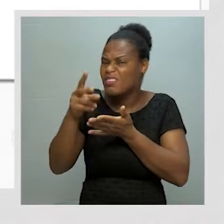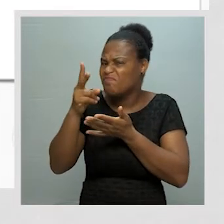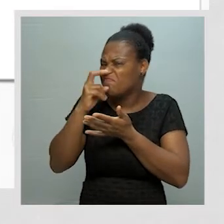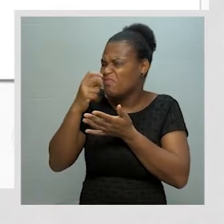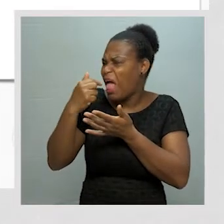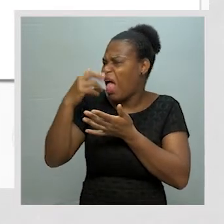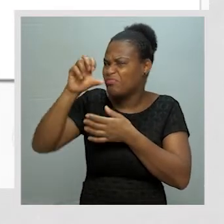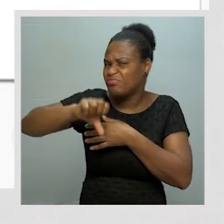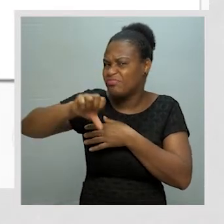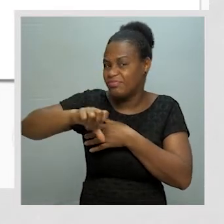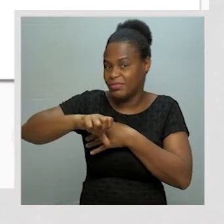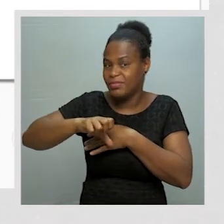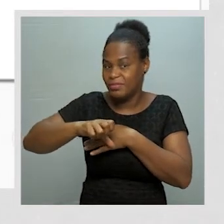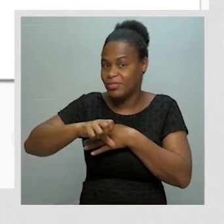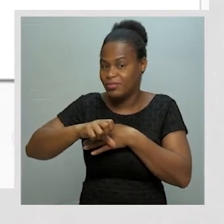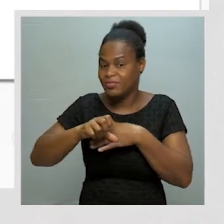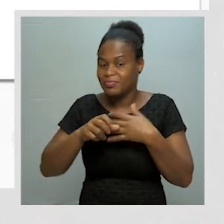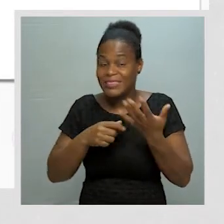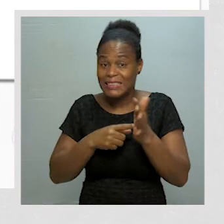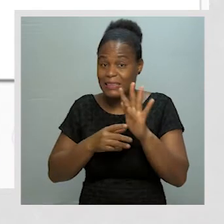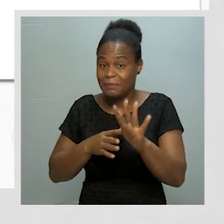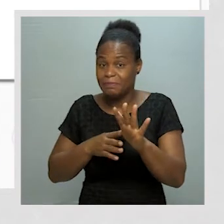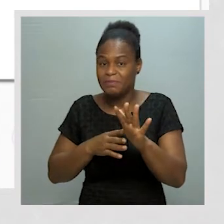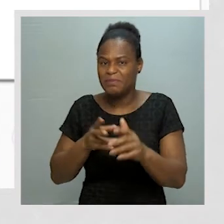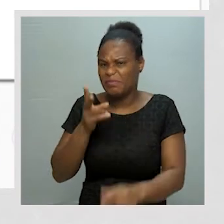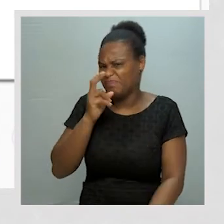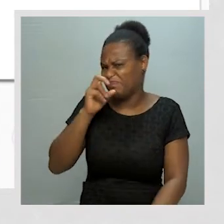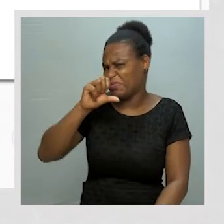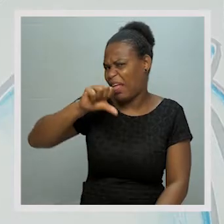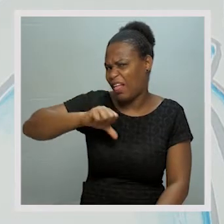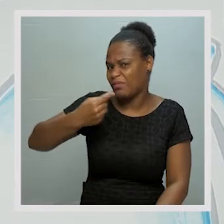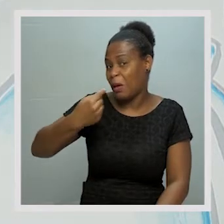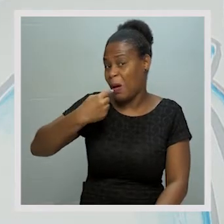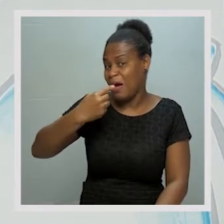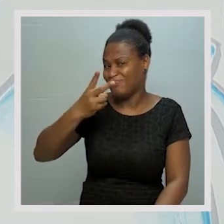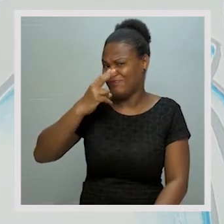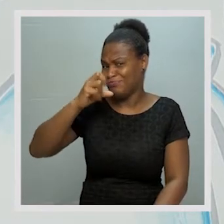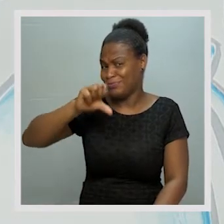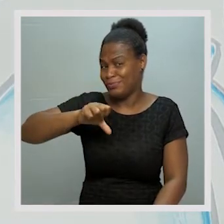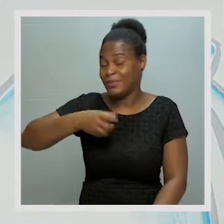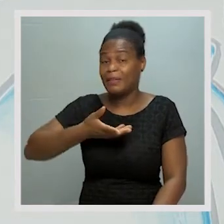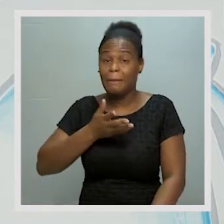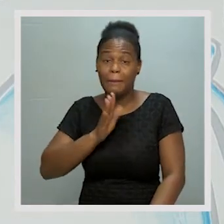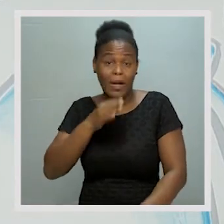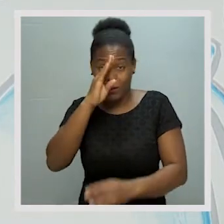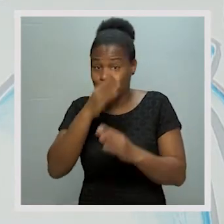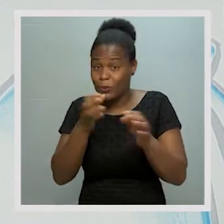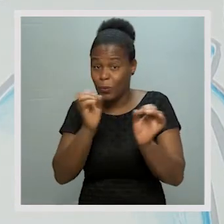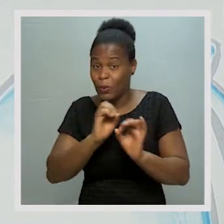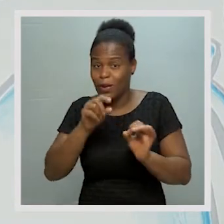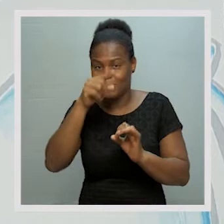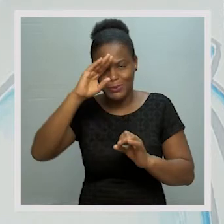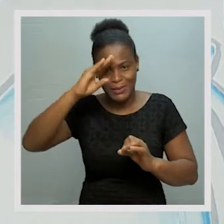que provocam mão-cheiro. Ou seja, aquele cheiro desagradável que sai da boca. Então, para que isso não